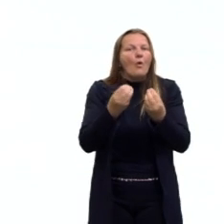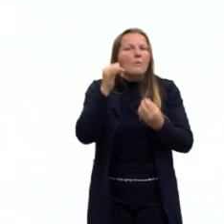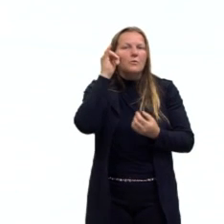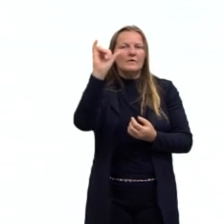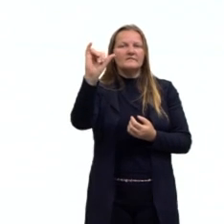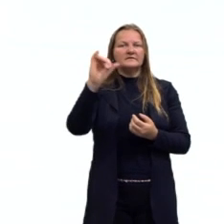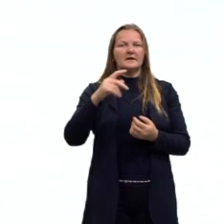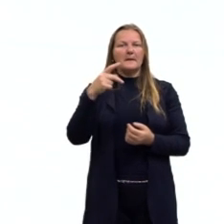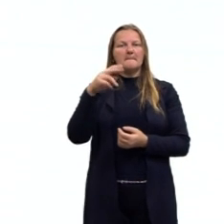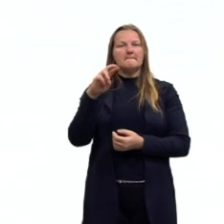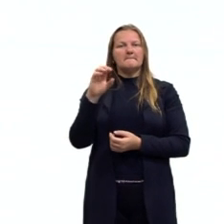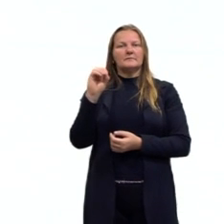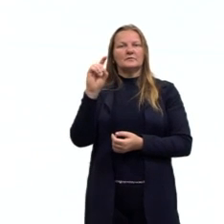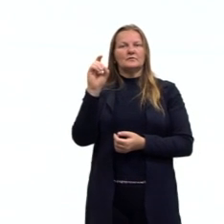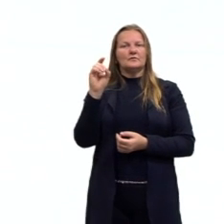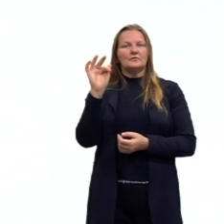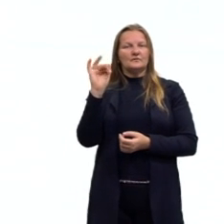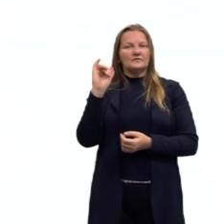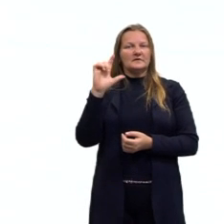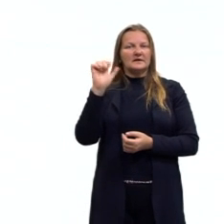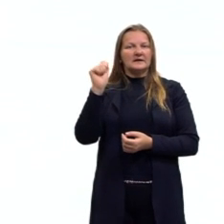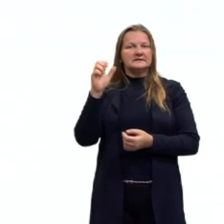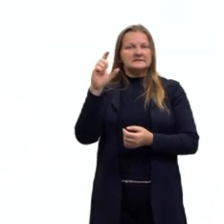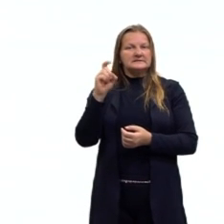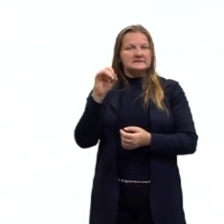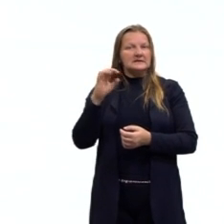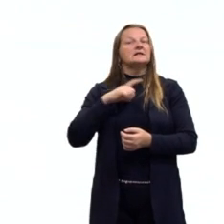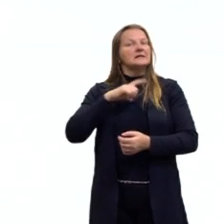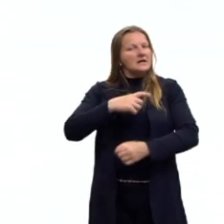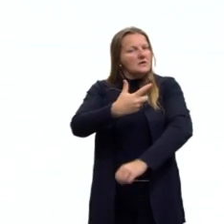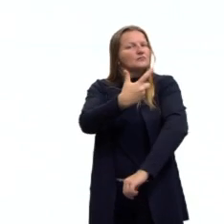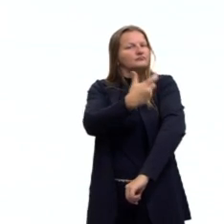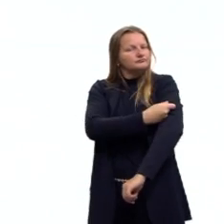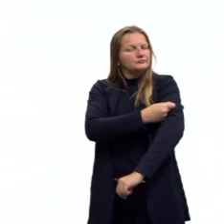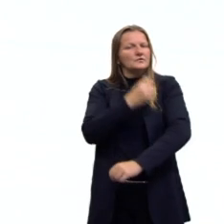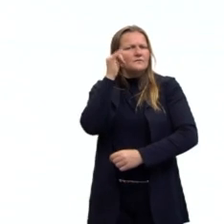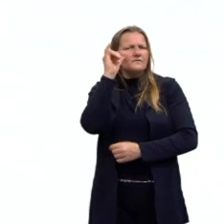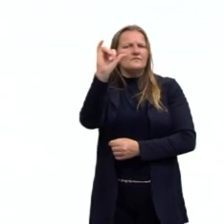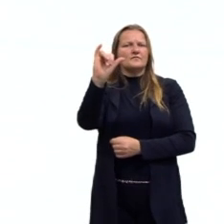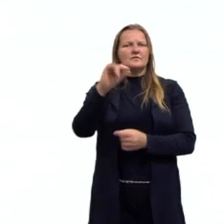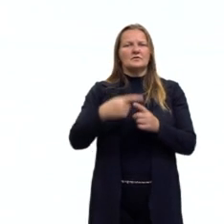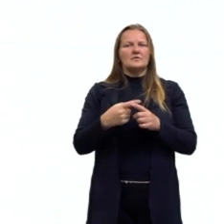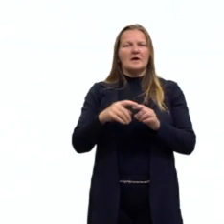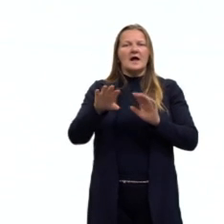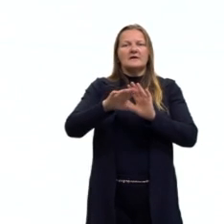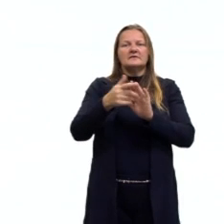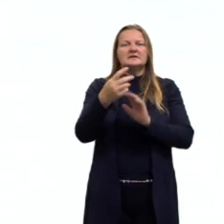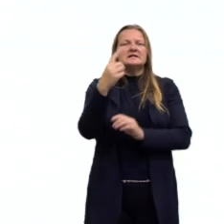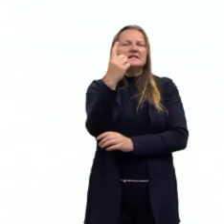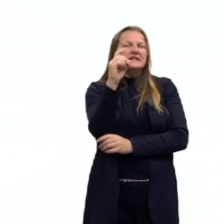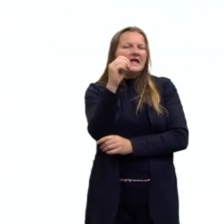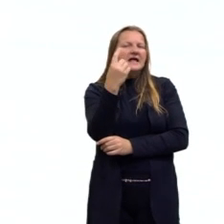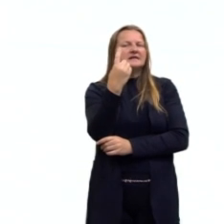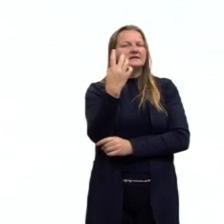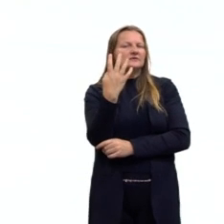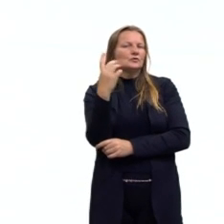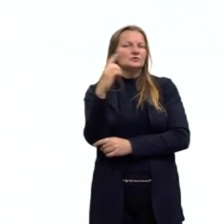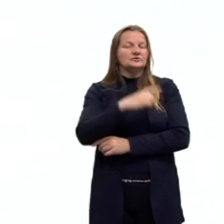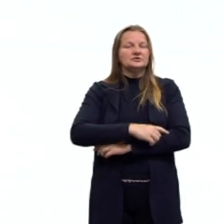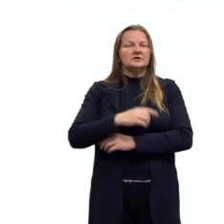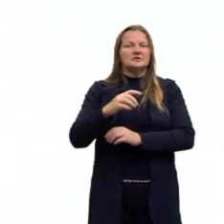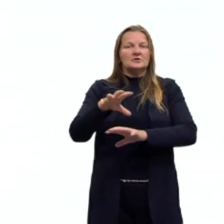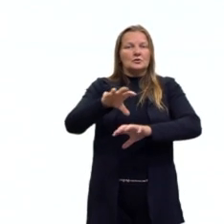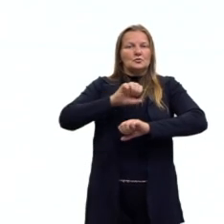então, a prevenção é através da vacina e os sintomas, eles vão aparecer somente, né? Depois de 10 a 14 dias